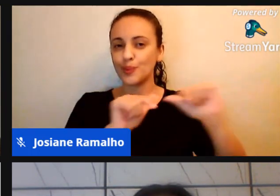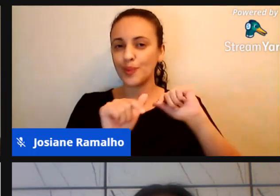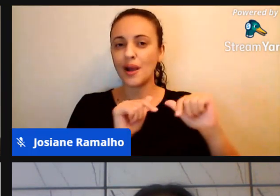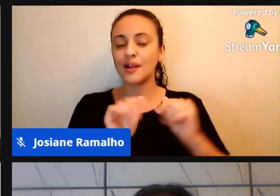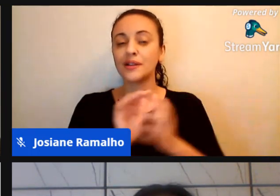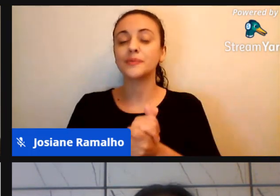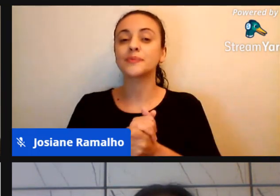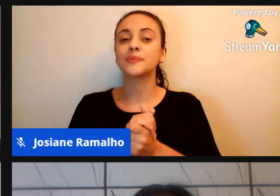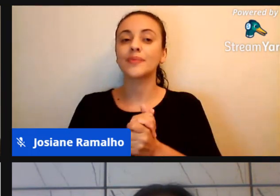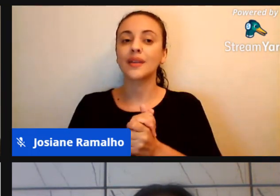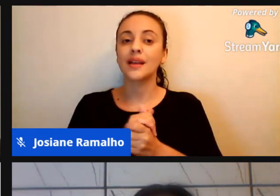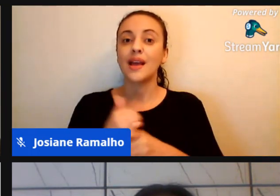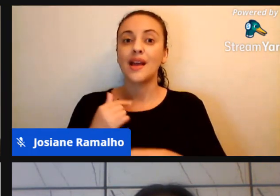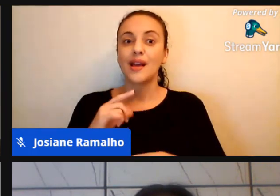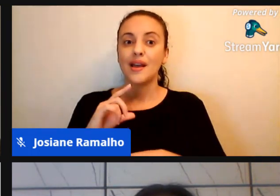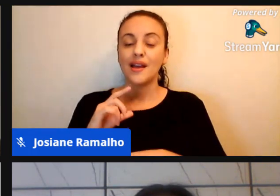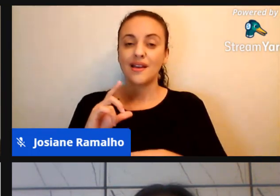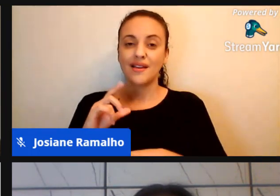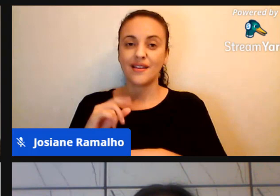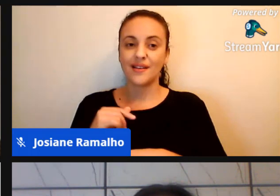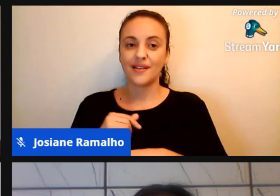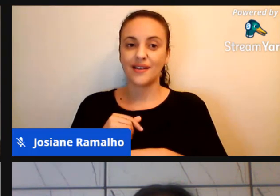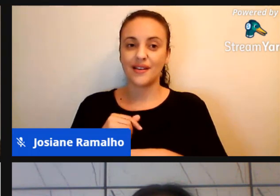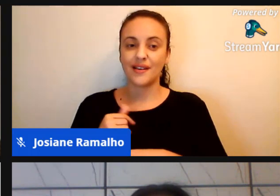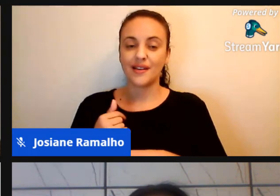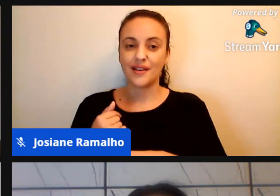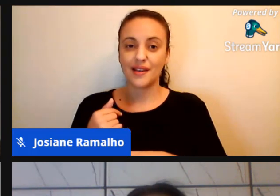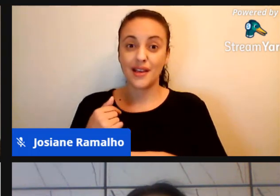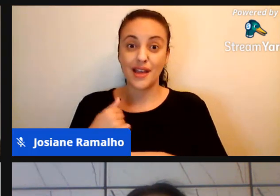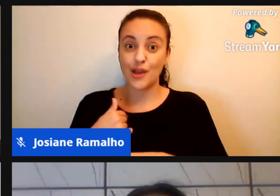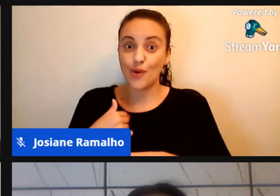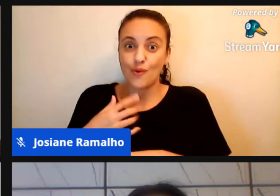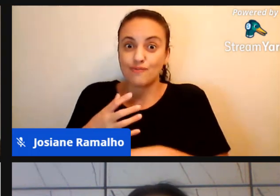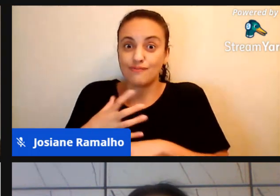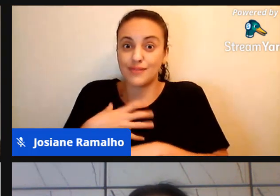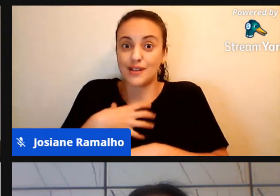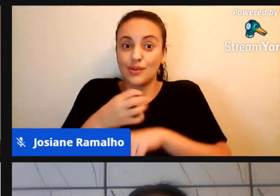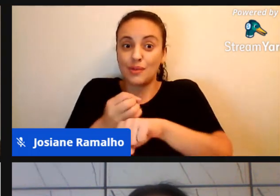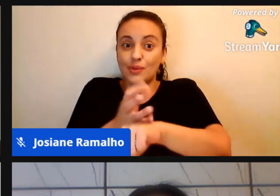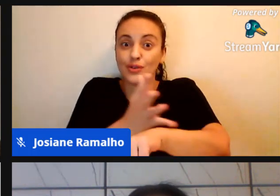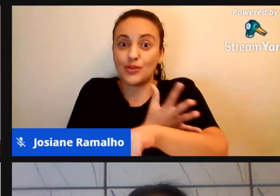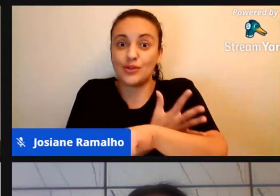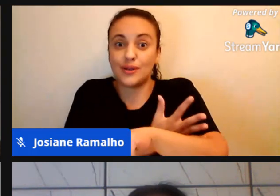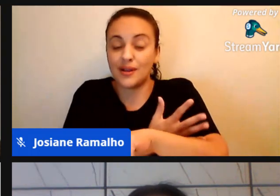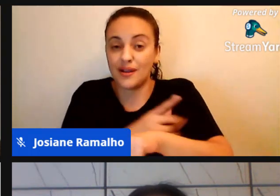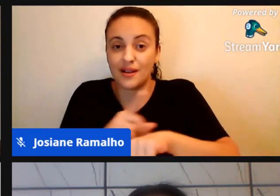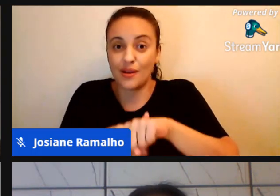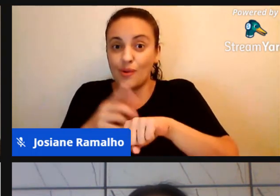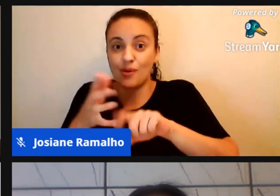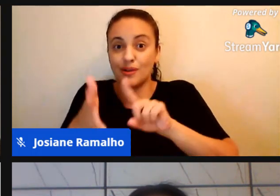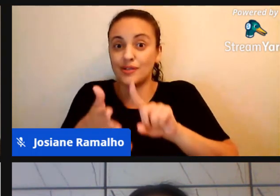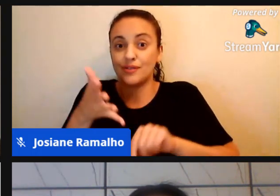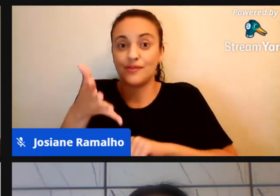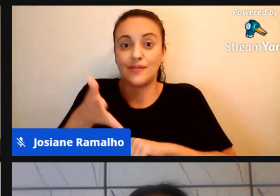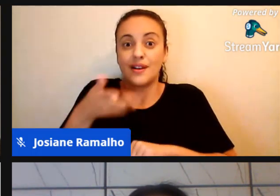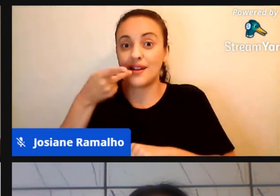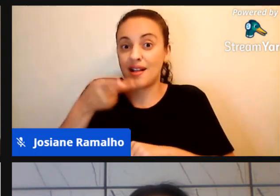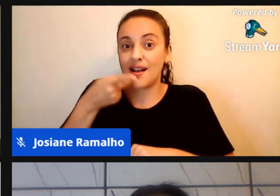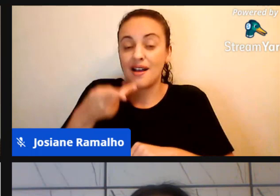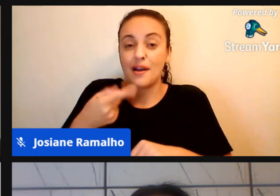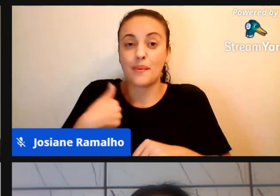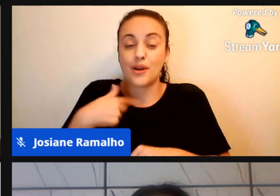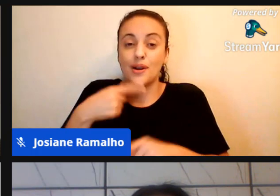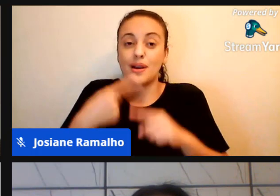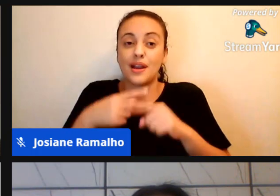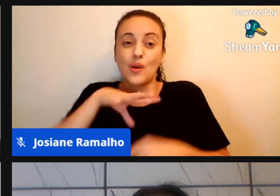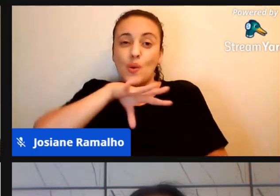eu sou muito agraciada por fazer parte da educação, eu me emociono na hora de falar, porque eu gosto muito